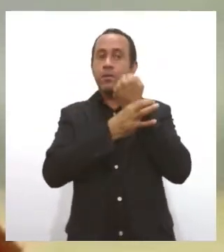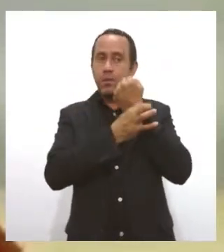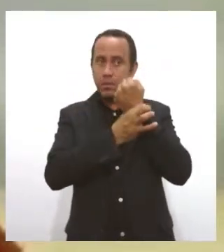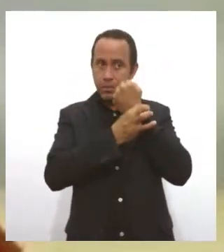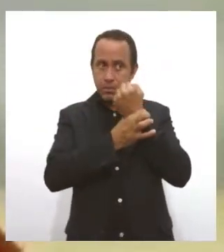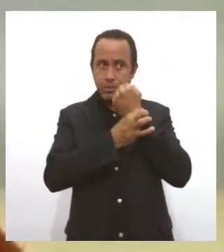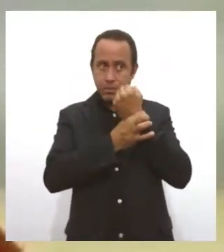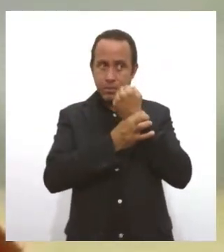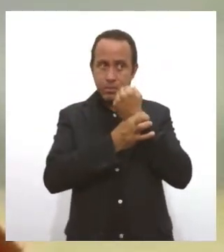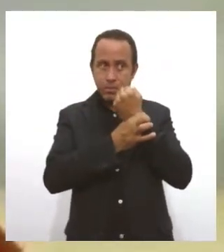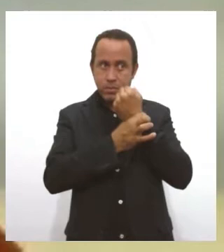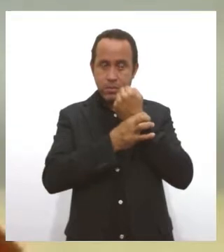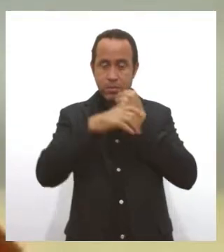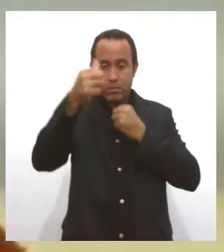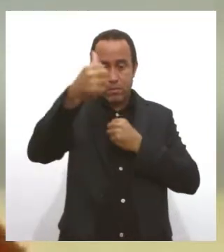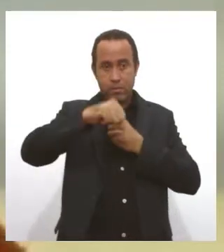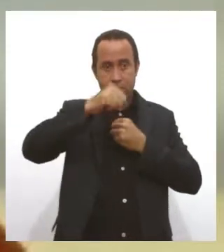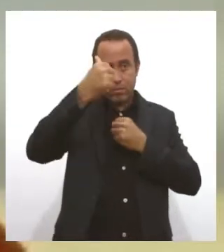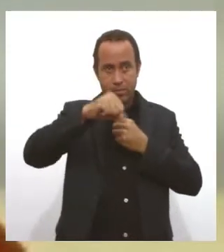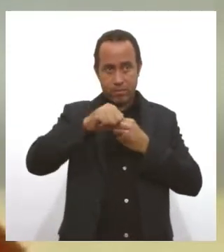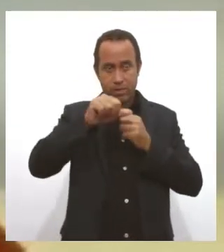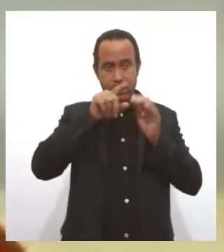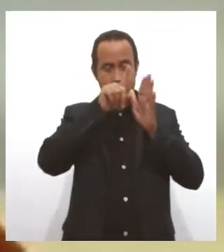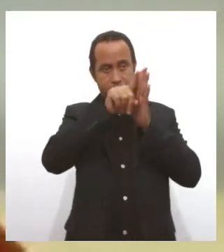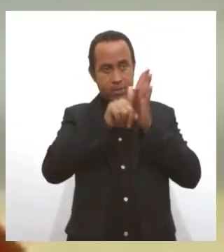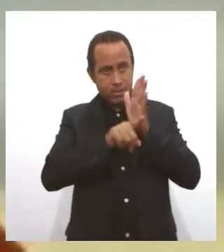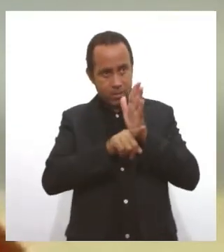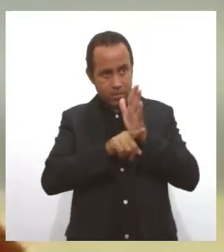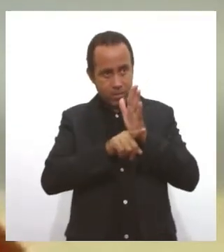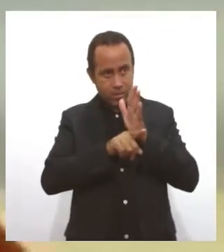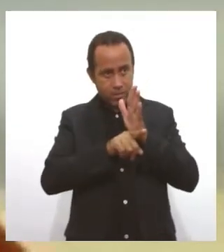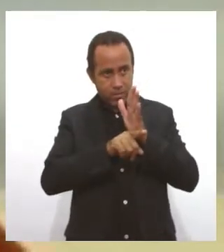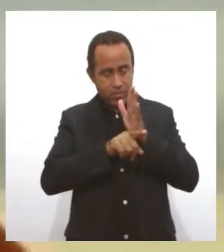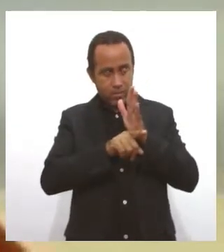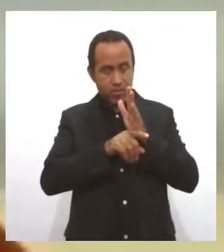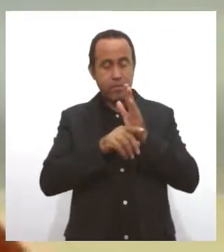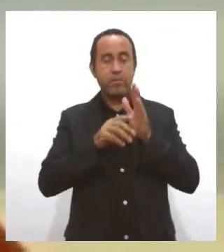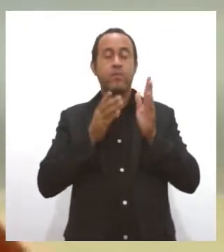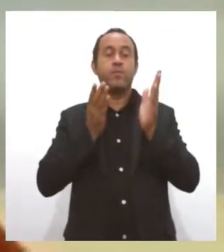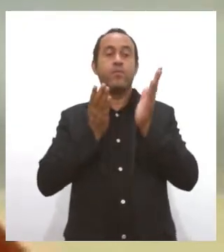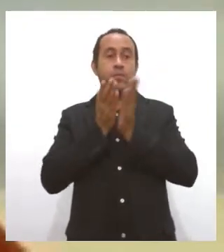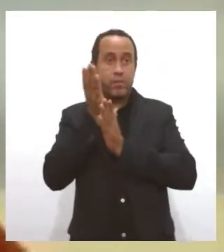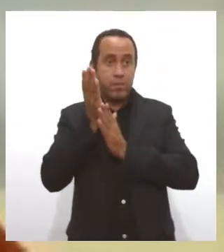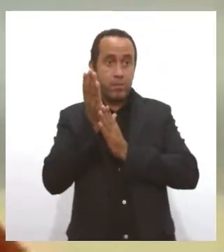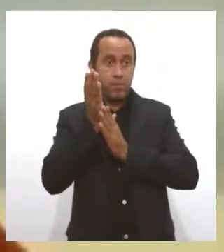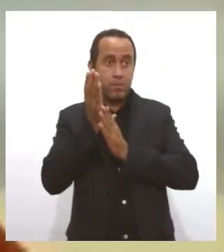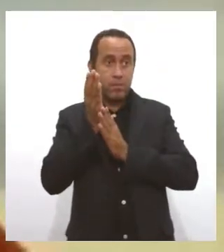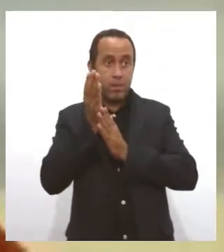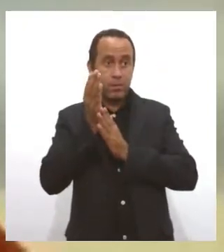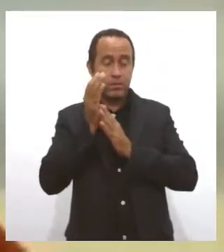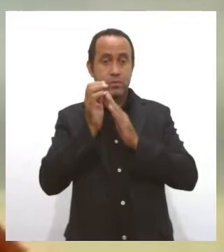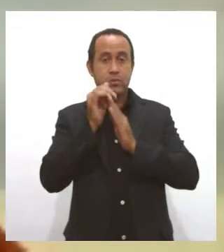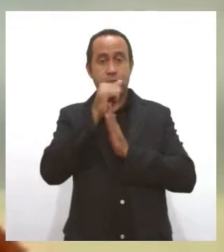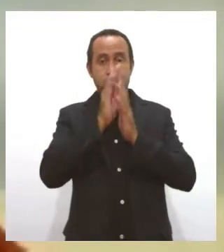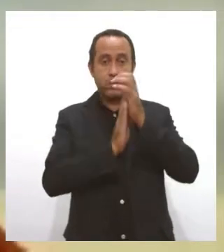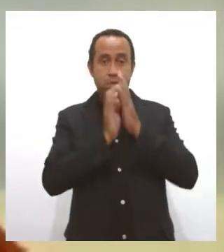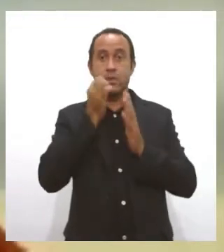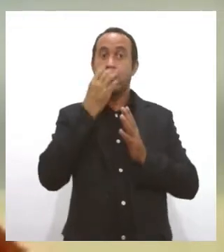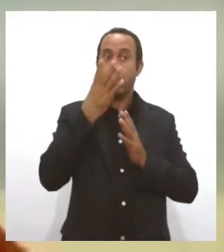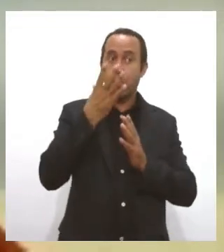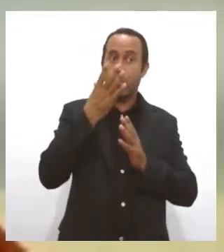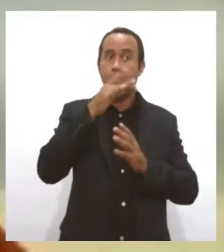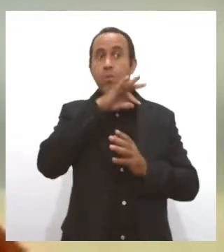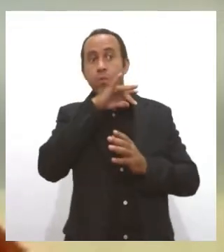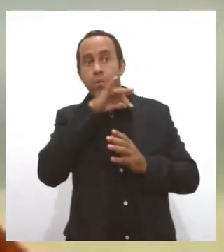que ele foi avaliado pelo Inmetro, pelos testes, pelos ensaios físicos e químicos, e que